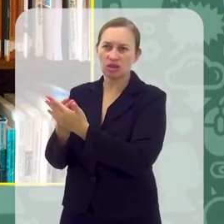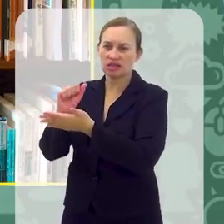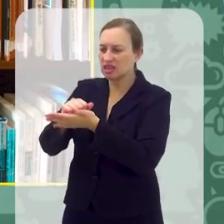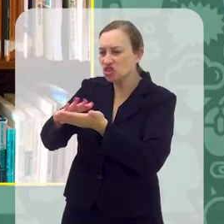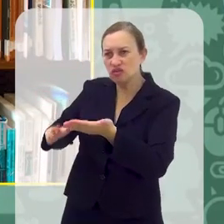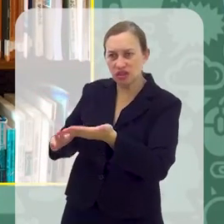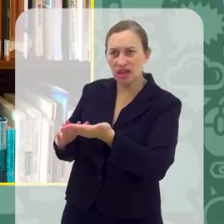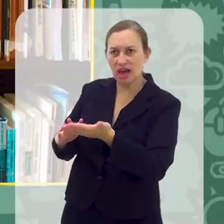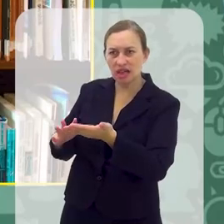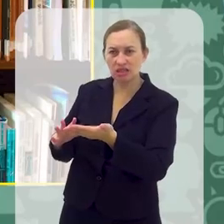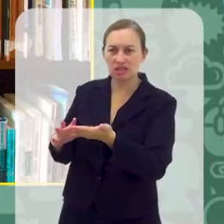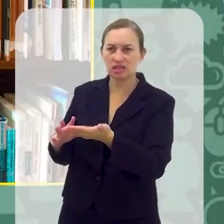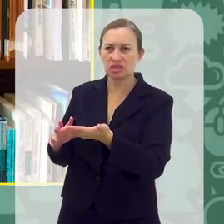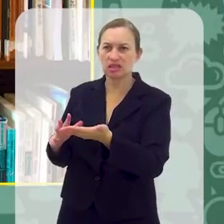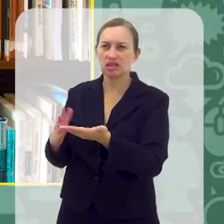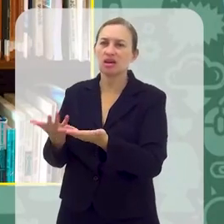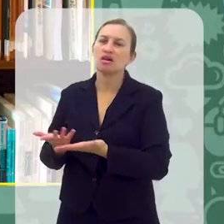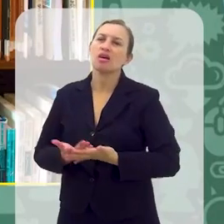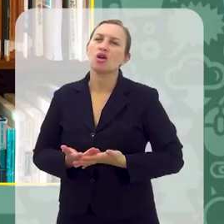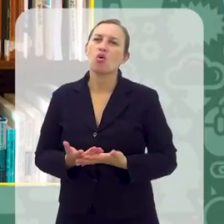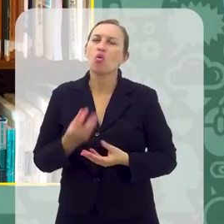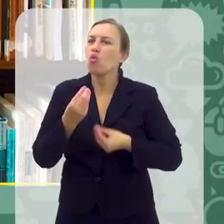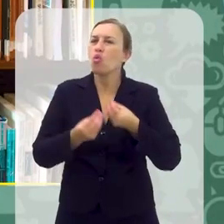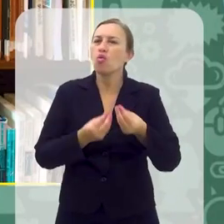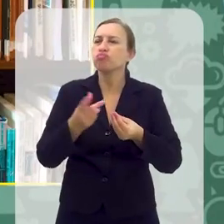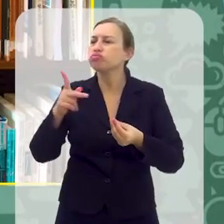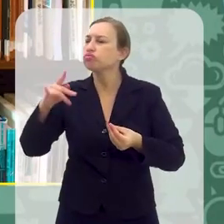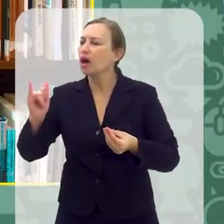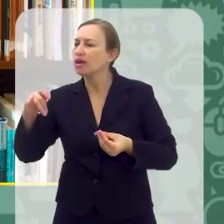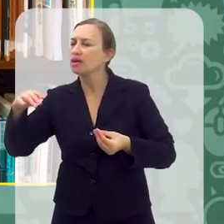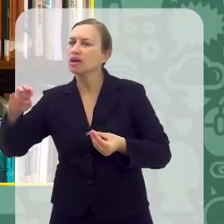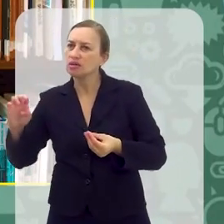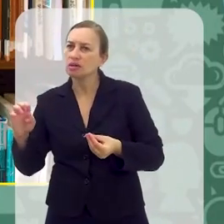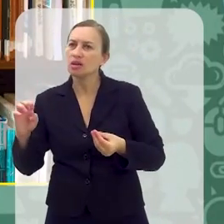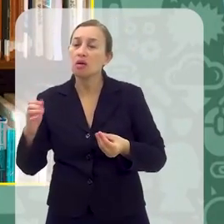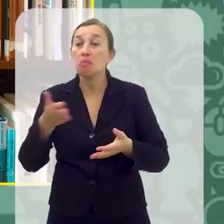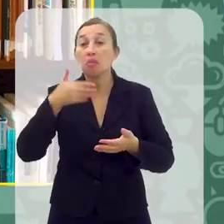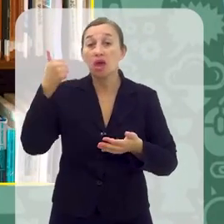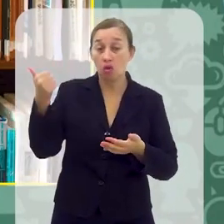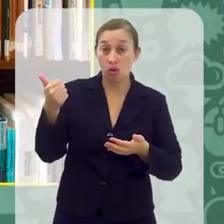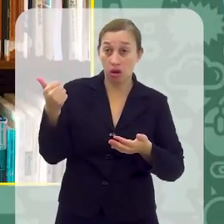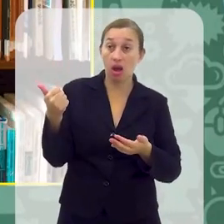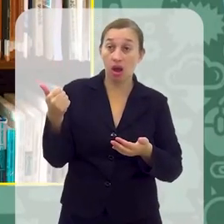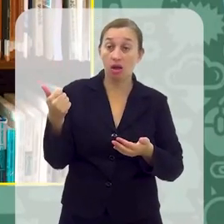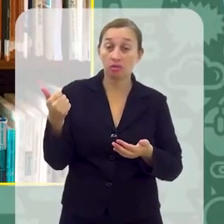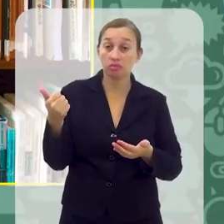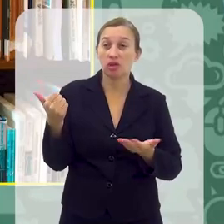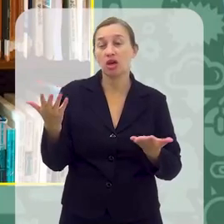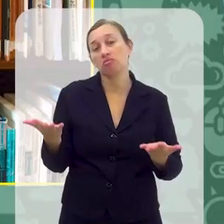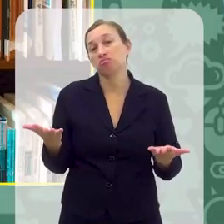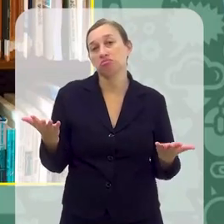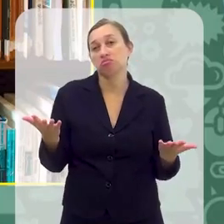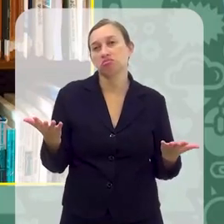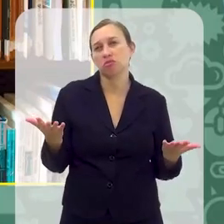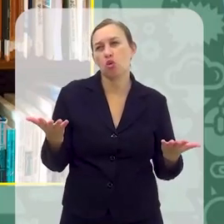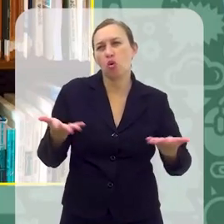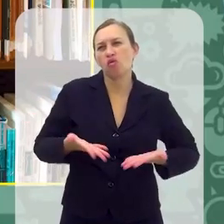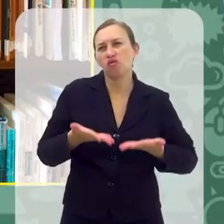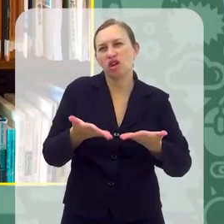suas atividades, nos seus afazeres, de que forma os pais, eles podem melhorar isso, talvez